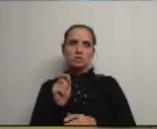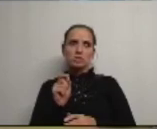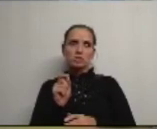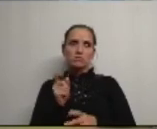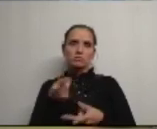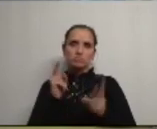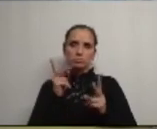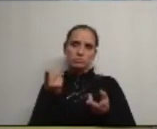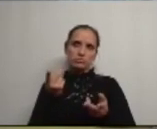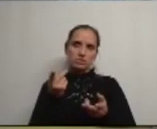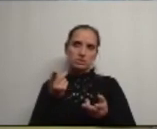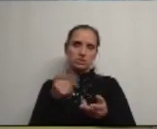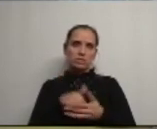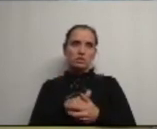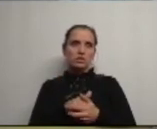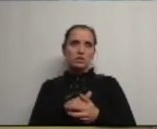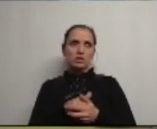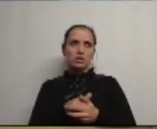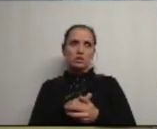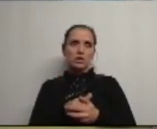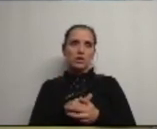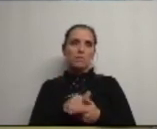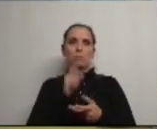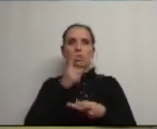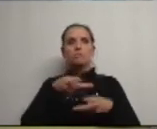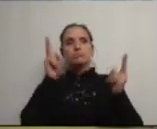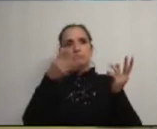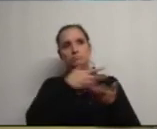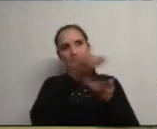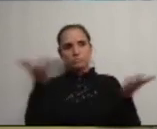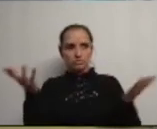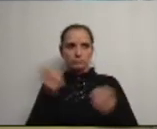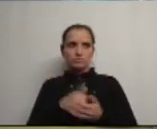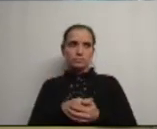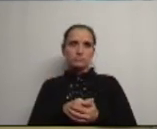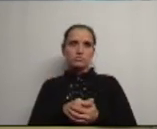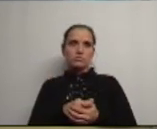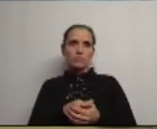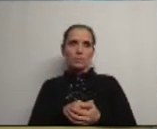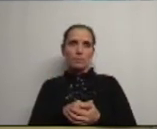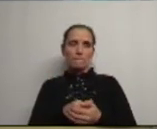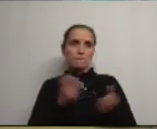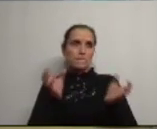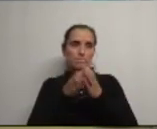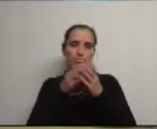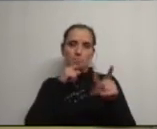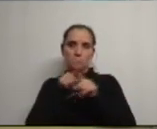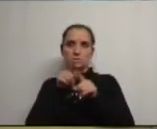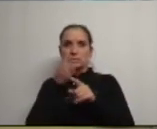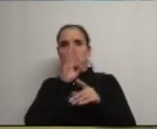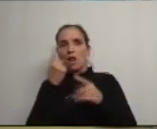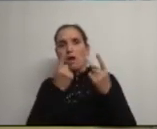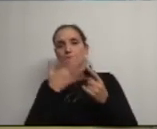de acordo com o figurino que definimos colocaria à disposição dos restantes partidos se alguém quiser